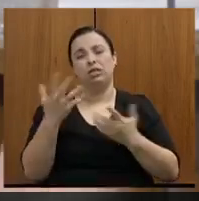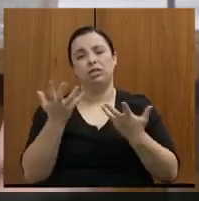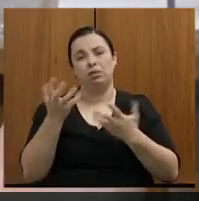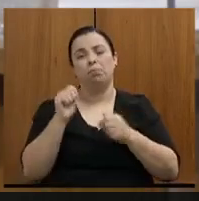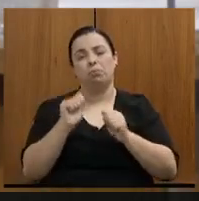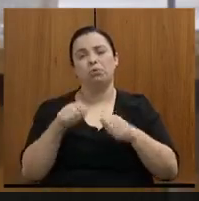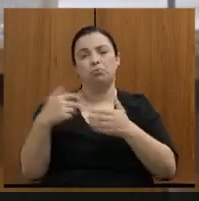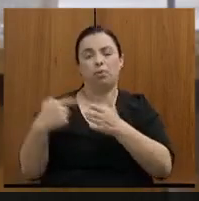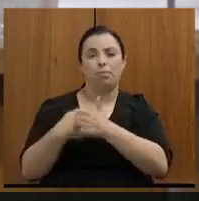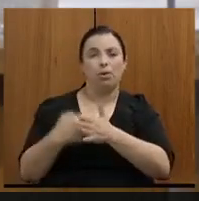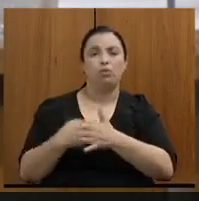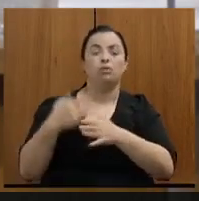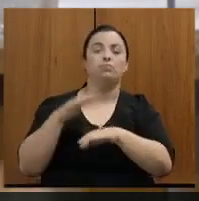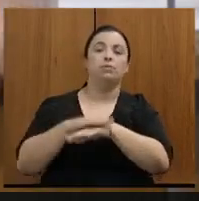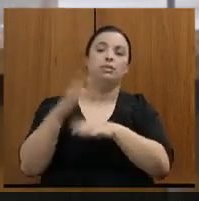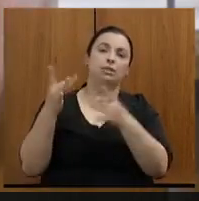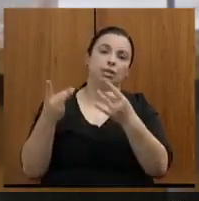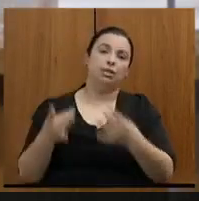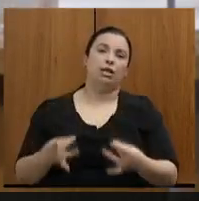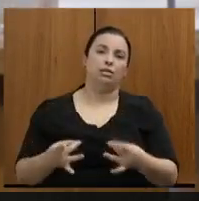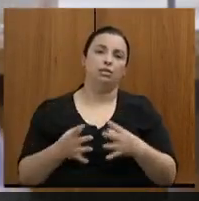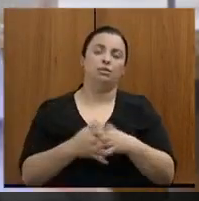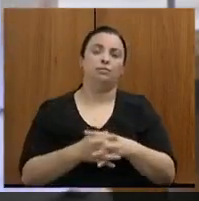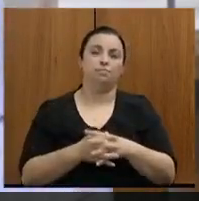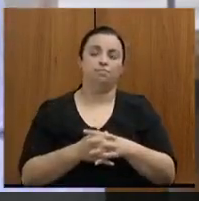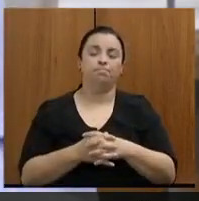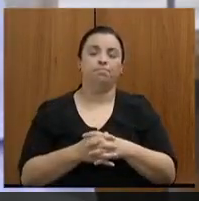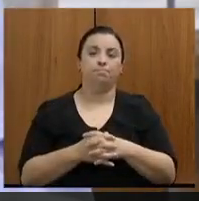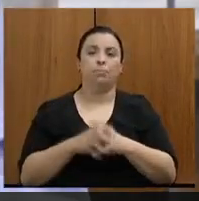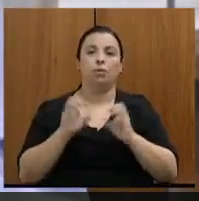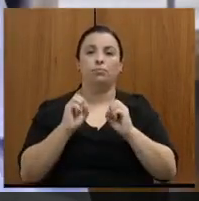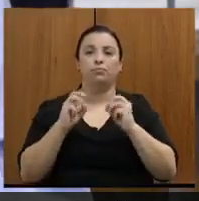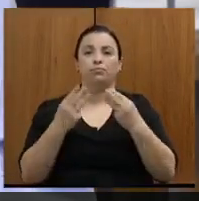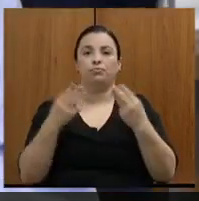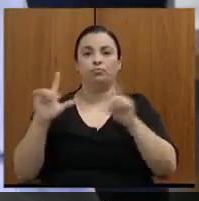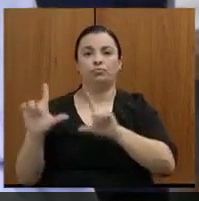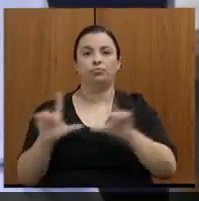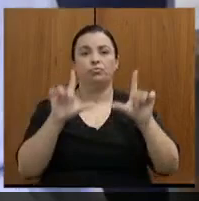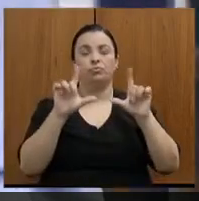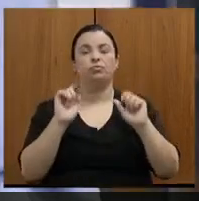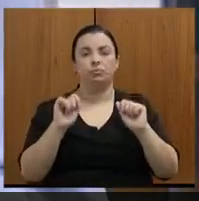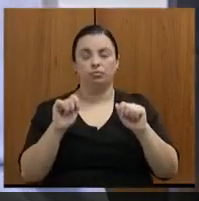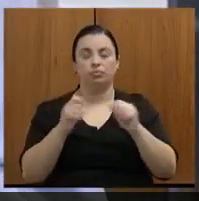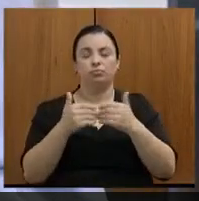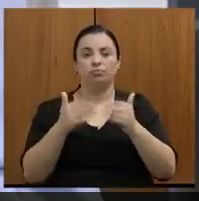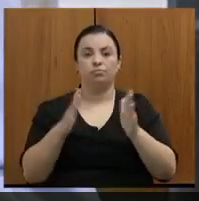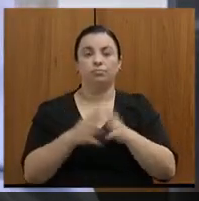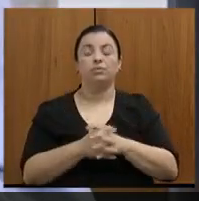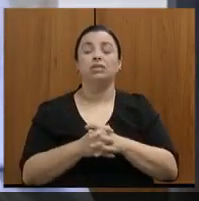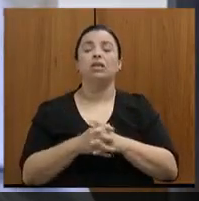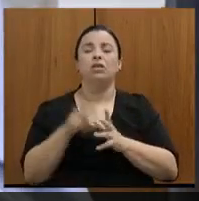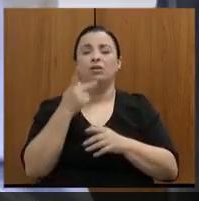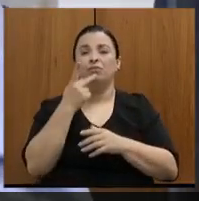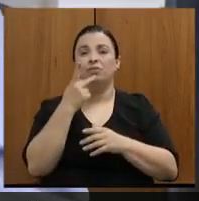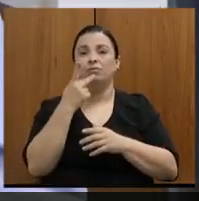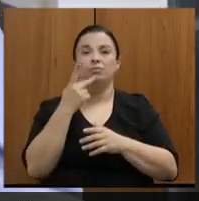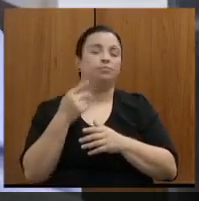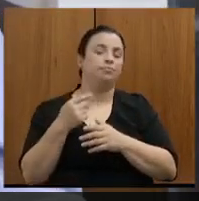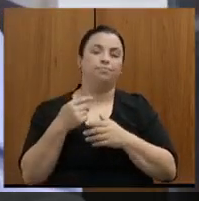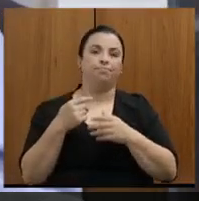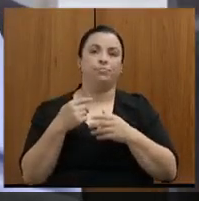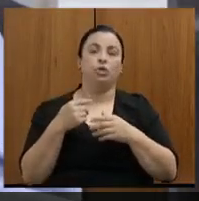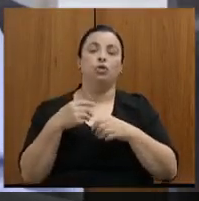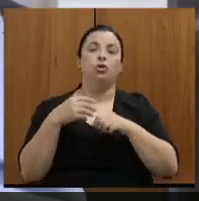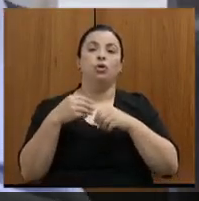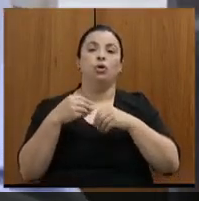também, obviamente. Então, vamos passar? Eu queria começar com a questão do transporte aeroviário, e aqui, como